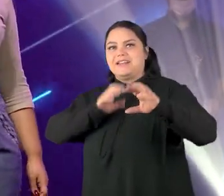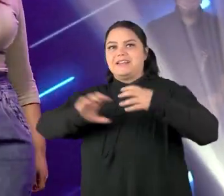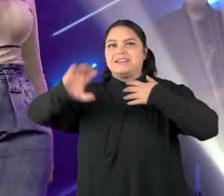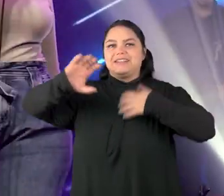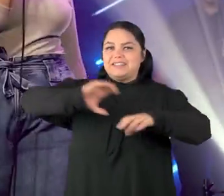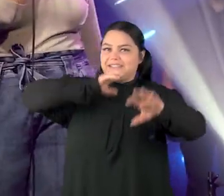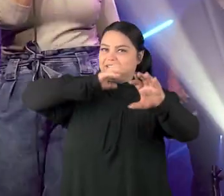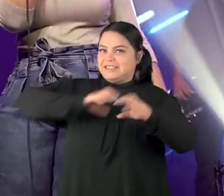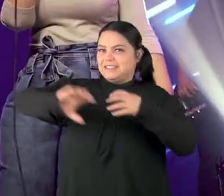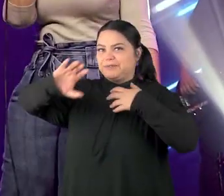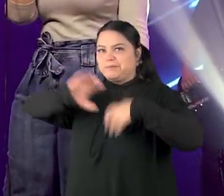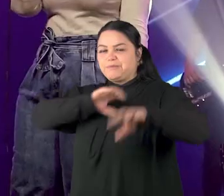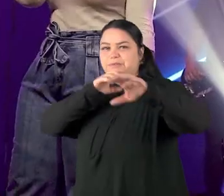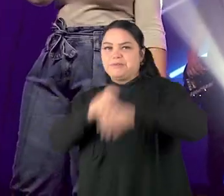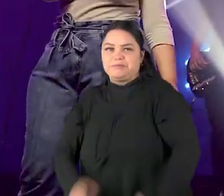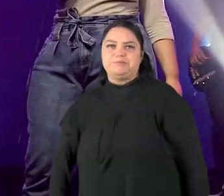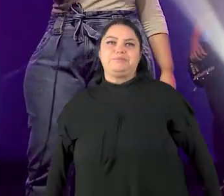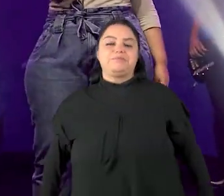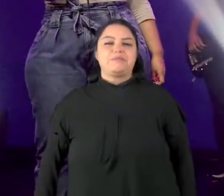cantar.